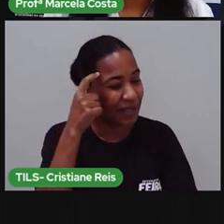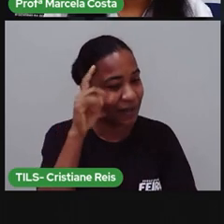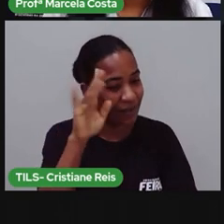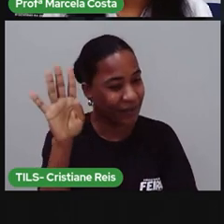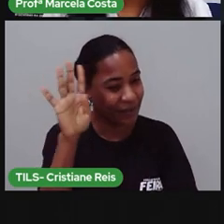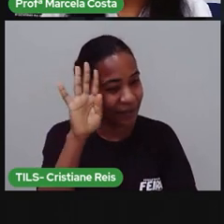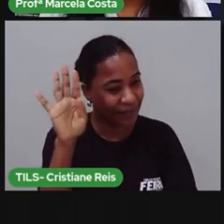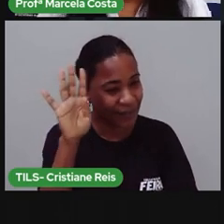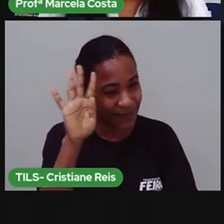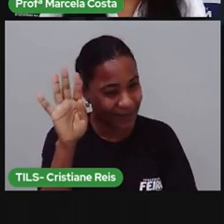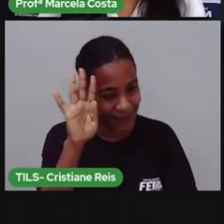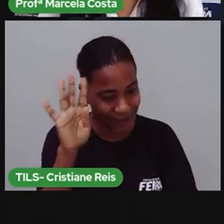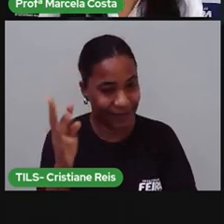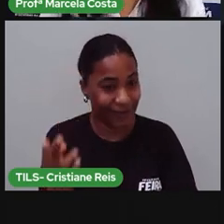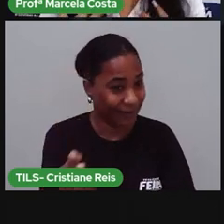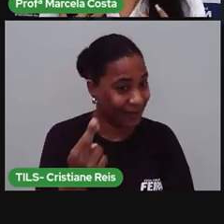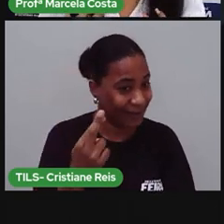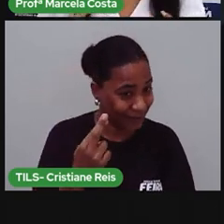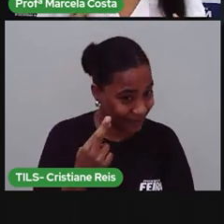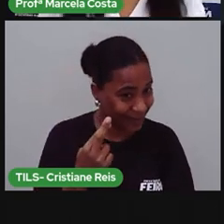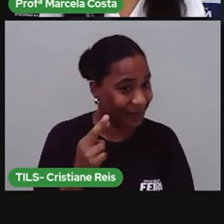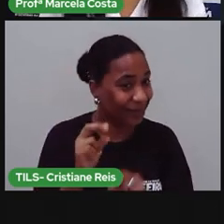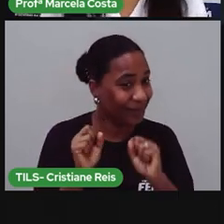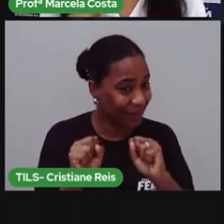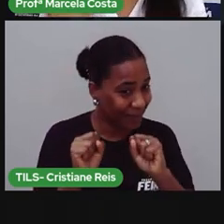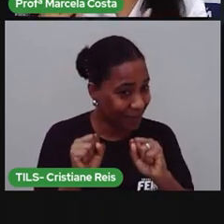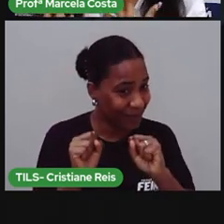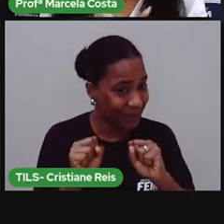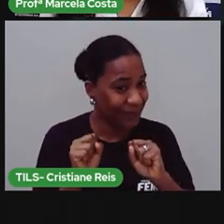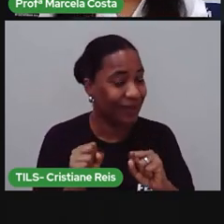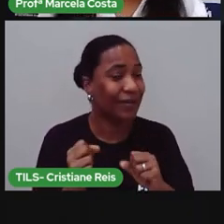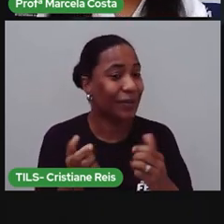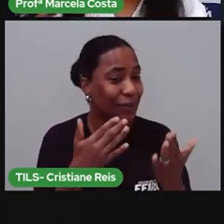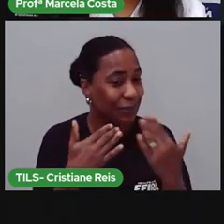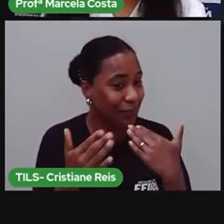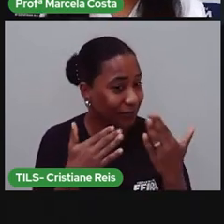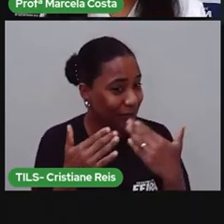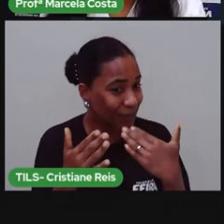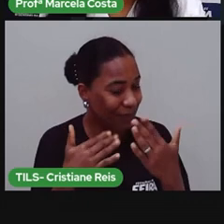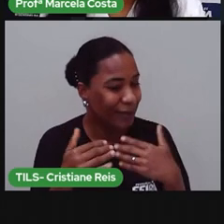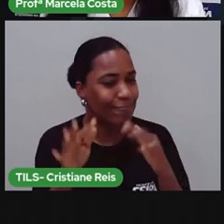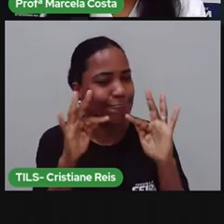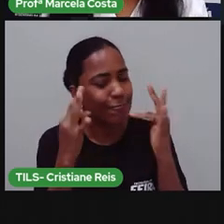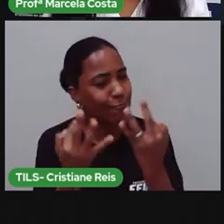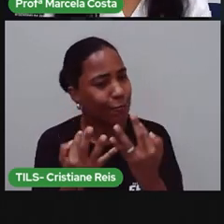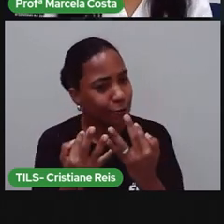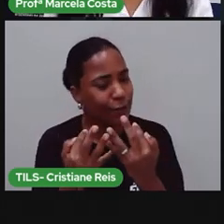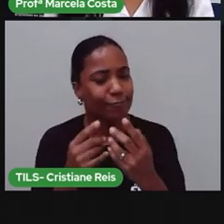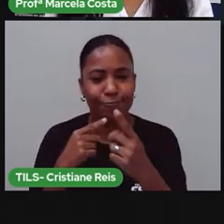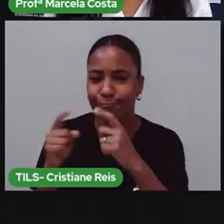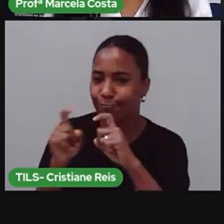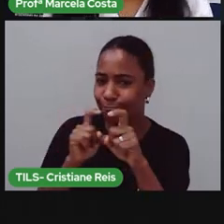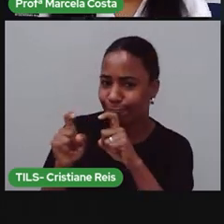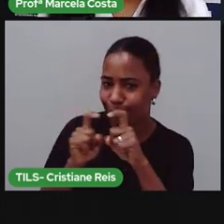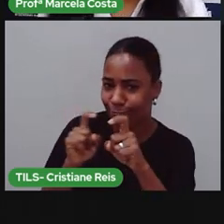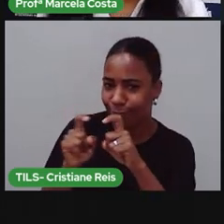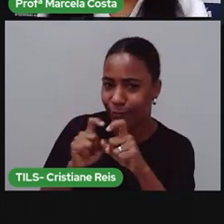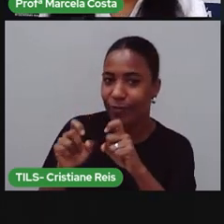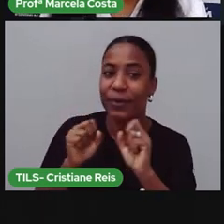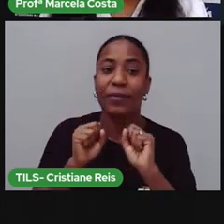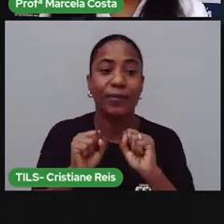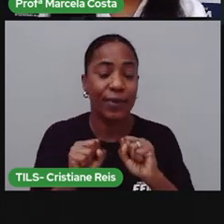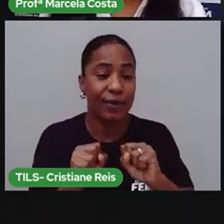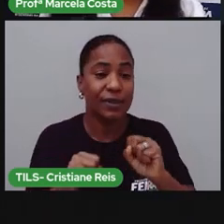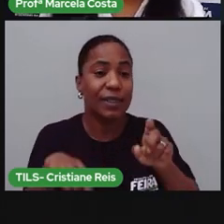juntos, tá bom? E você pode me responder, você pode conversar aí com o familiar que esteja com você e você pode